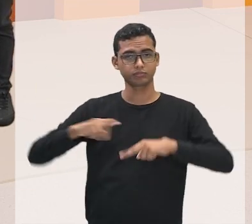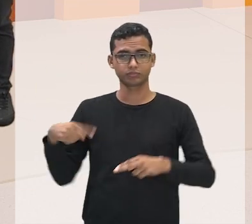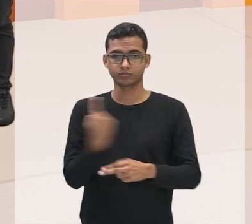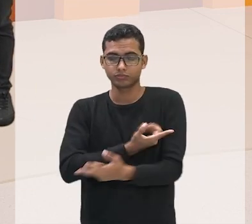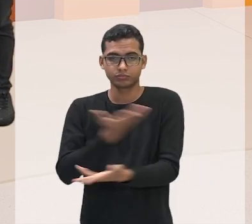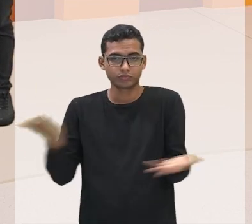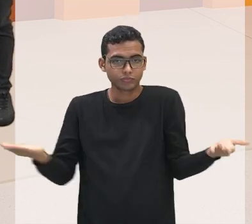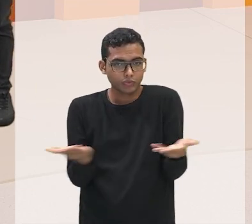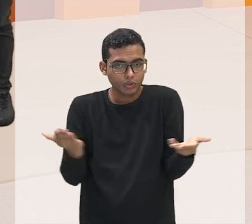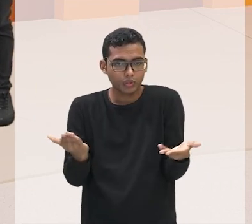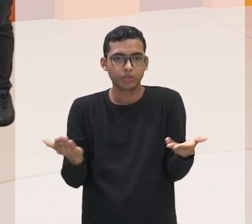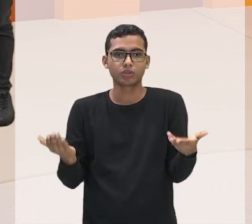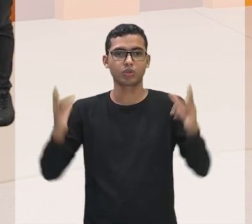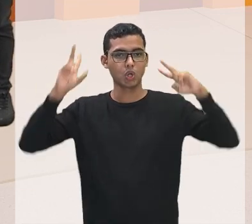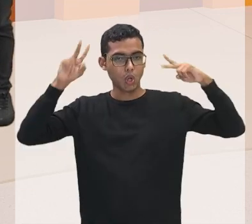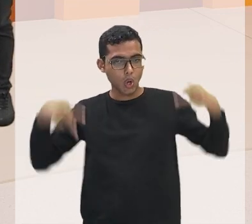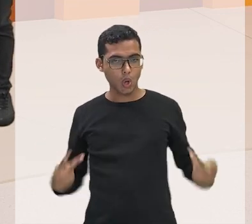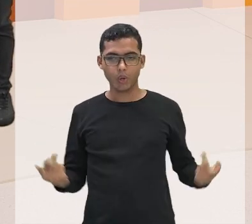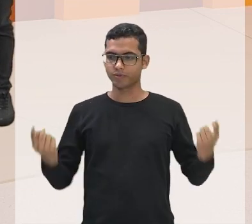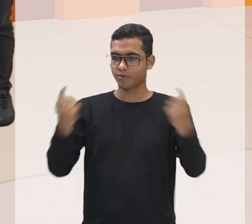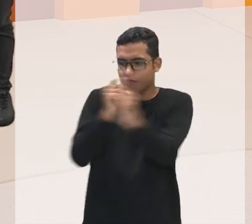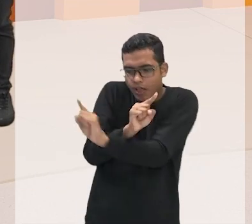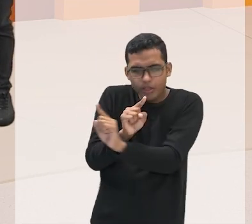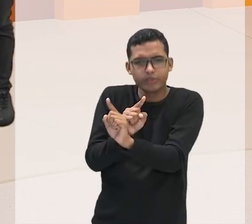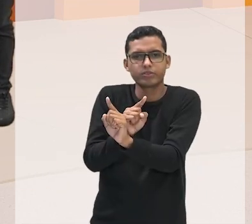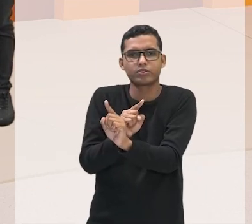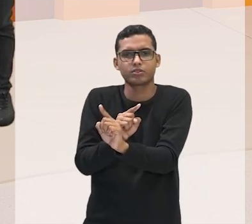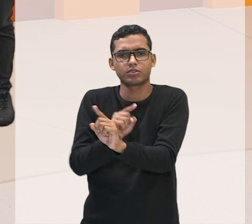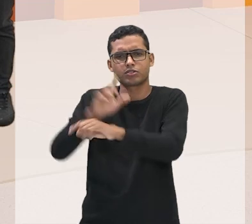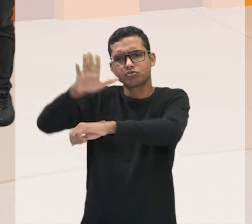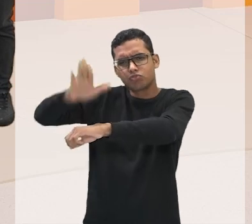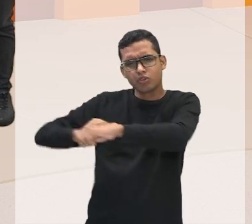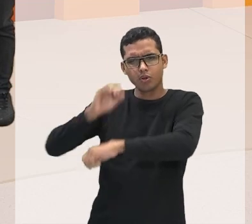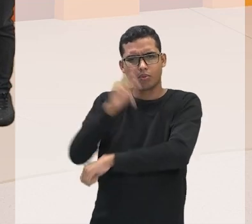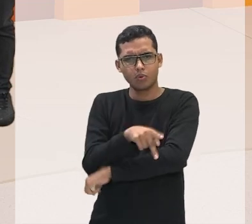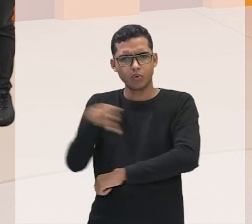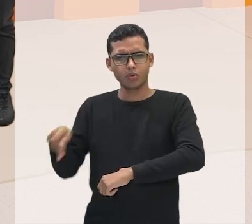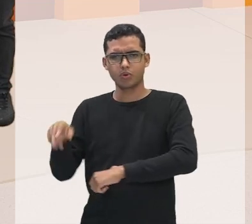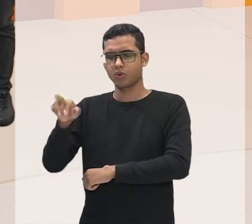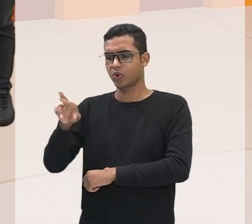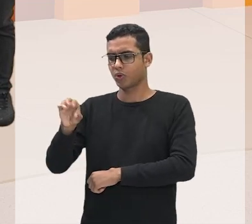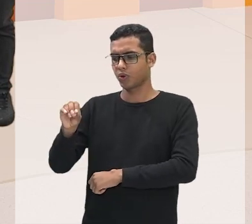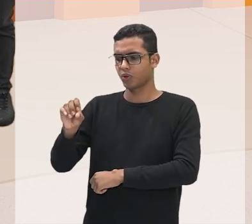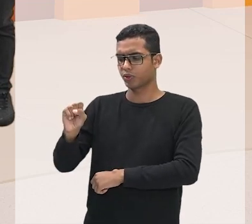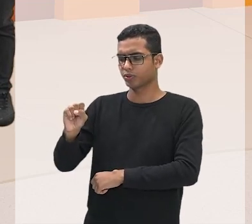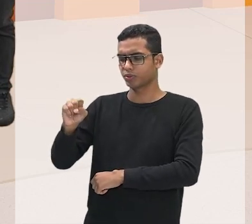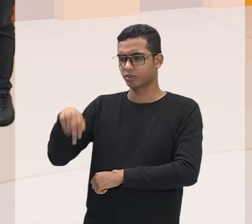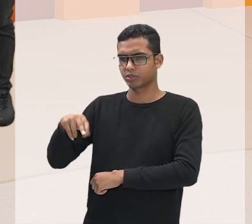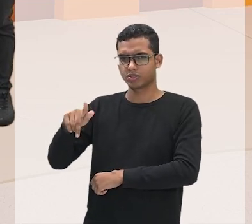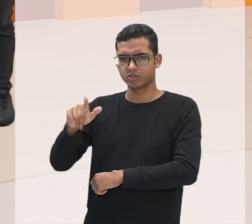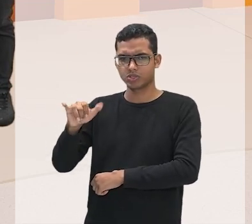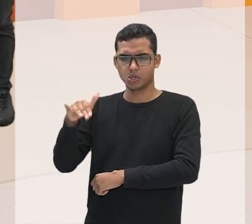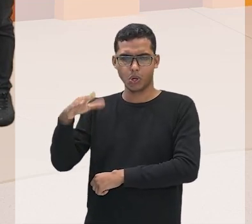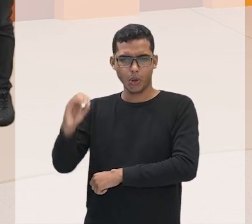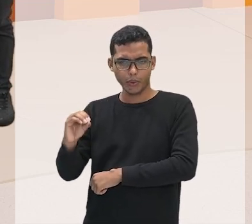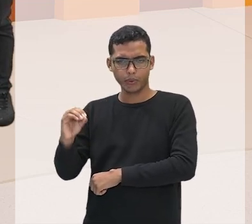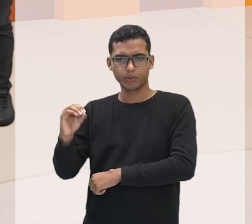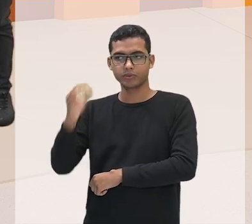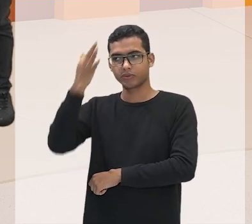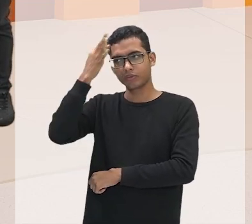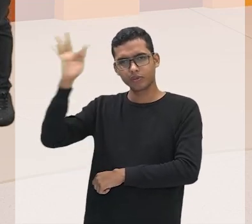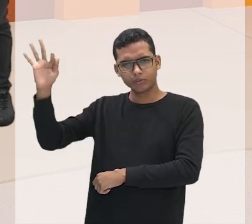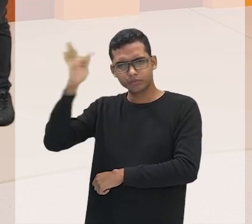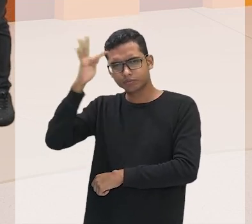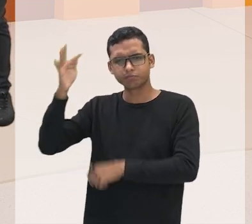nesse momento aqui do Manasverso, está de volta, a gente vai chamar o professor de vocês, o professor Rosângelo, de filosofia. E eu quero saber do professor